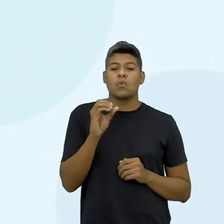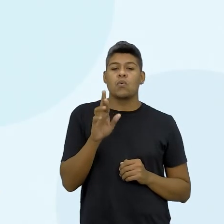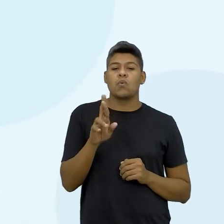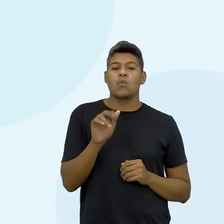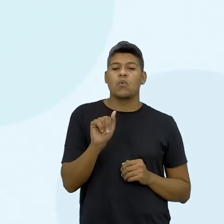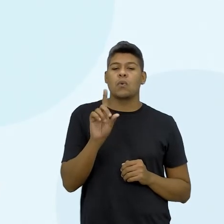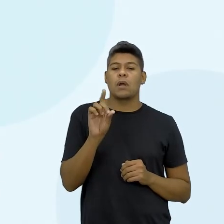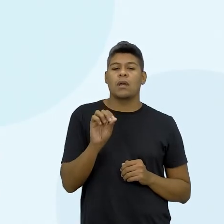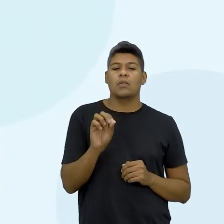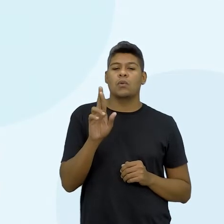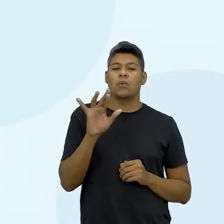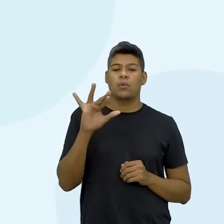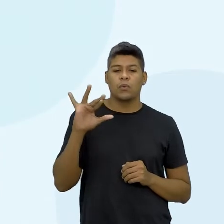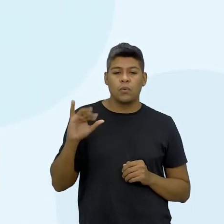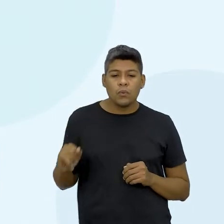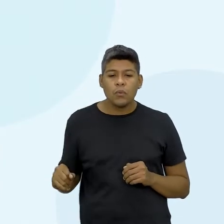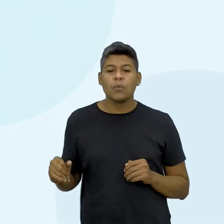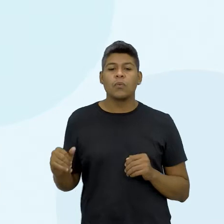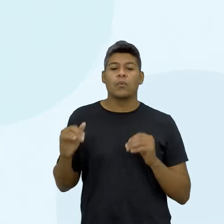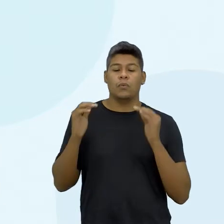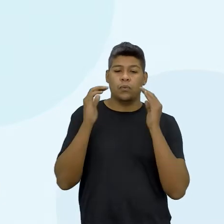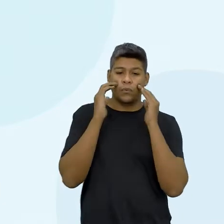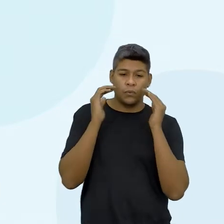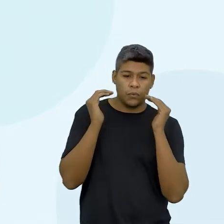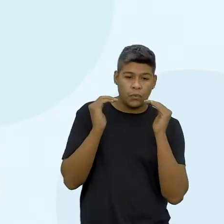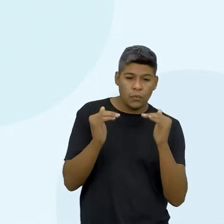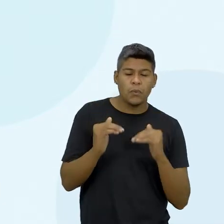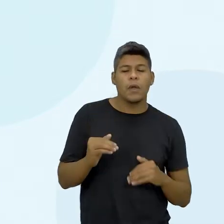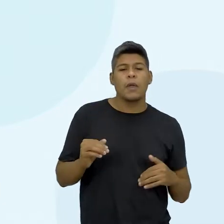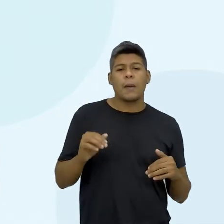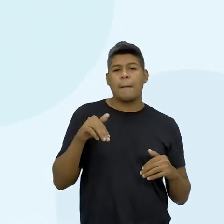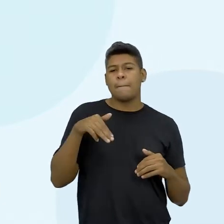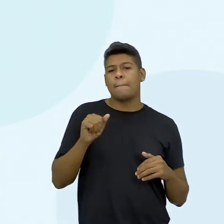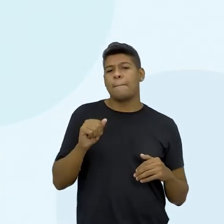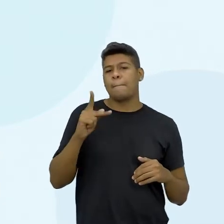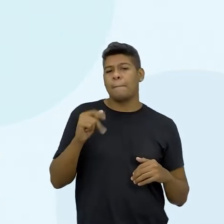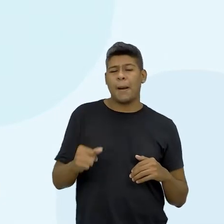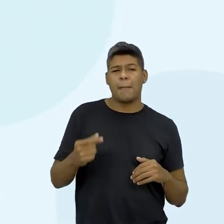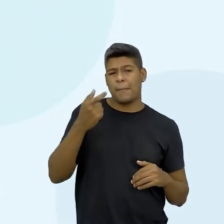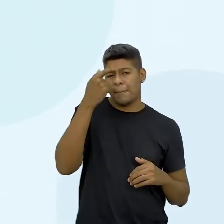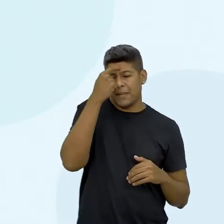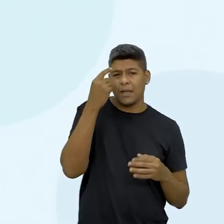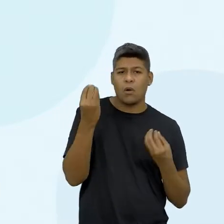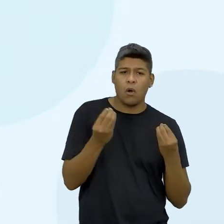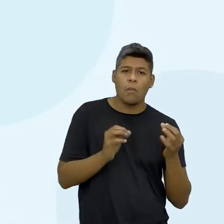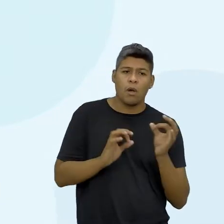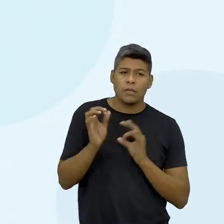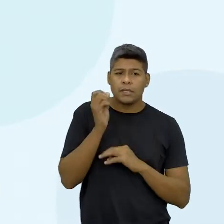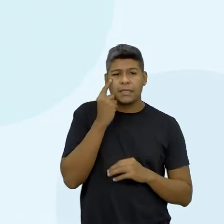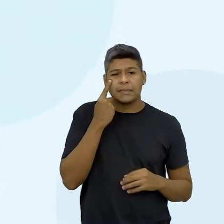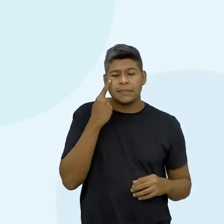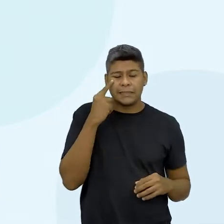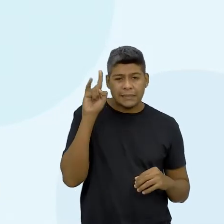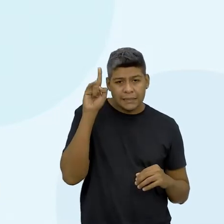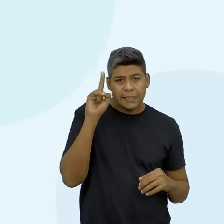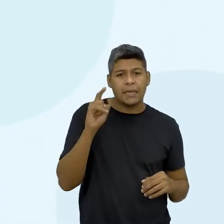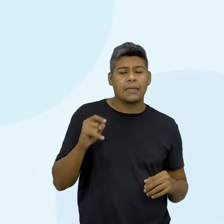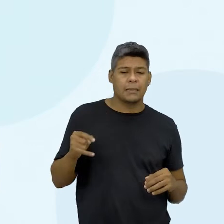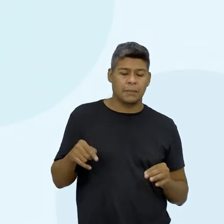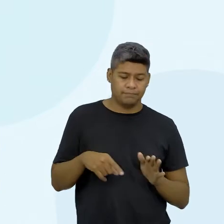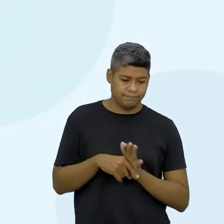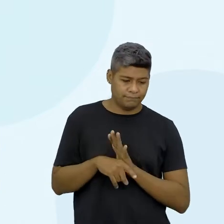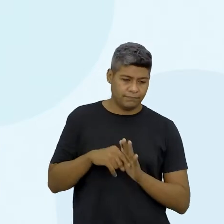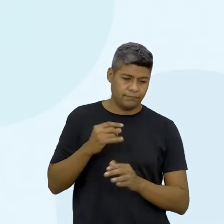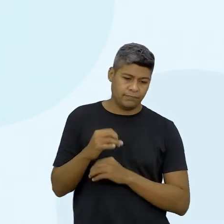confiáveis. Vamos fazer um mapa mental aí pensando em como organizar nossas ideias para fazer essa busca na